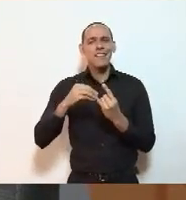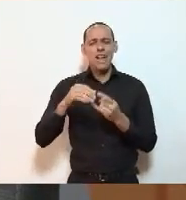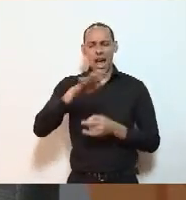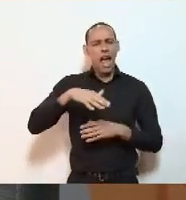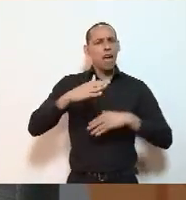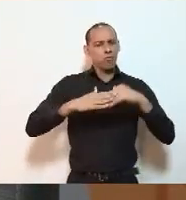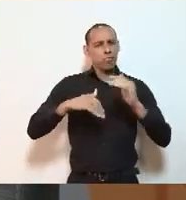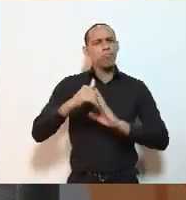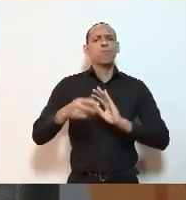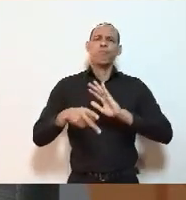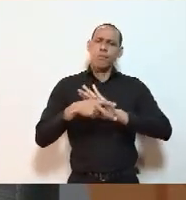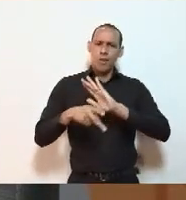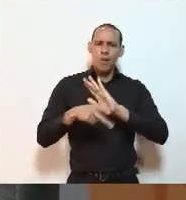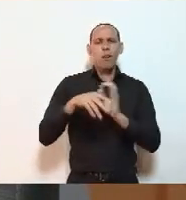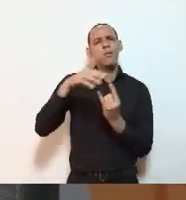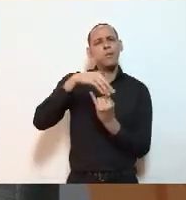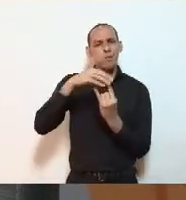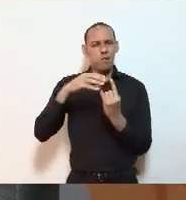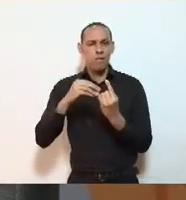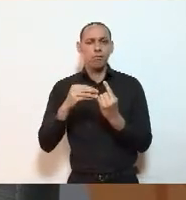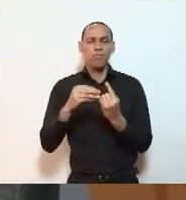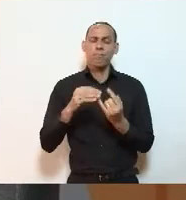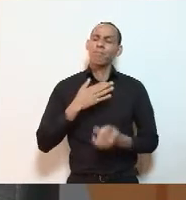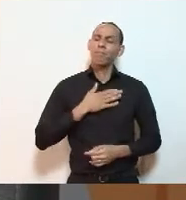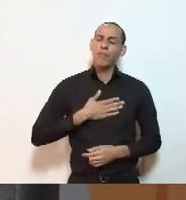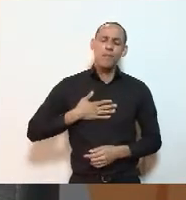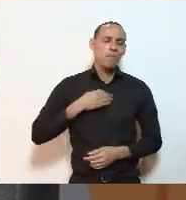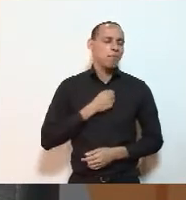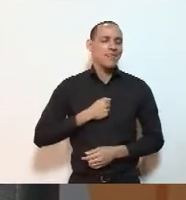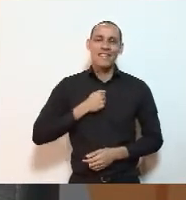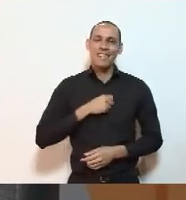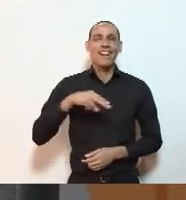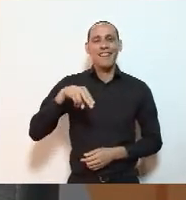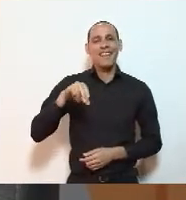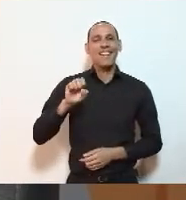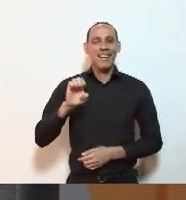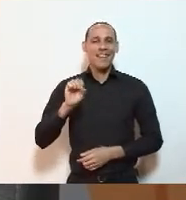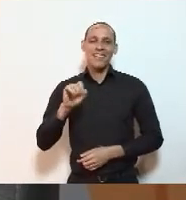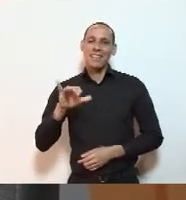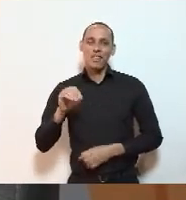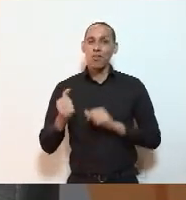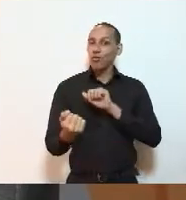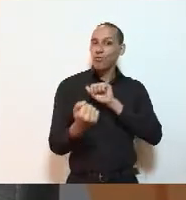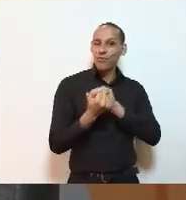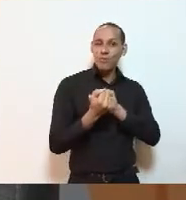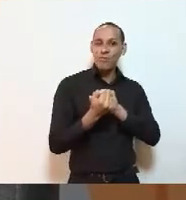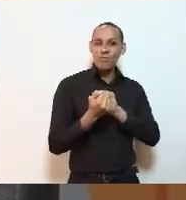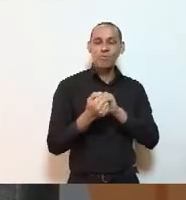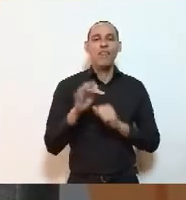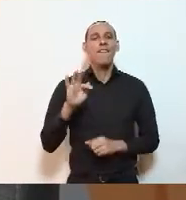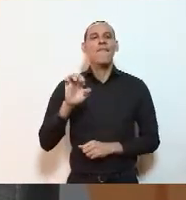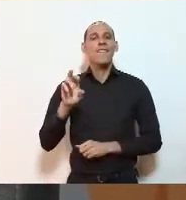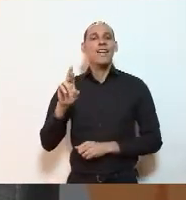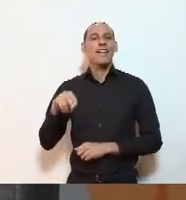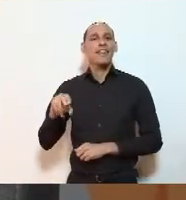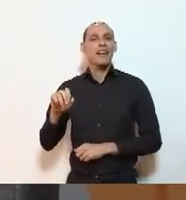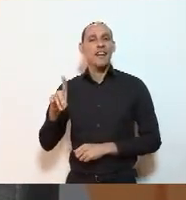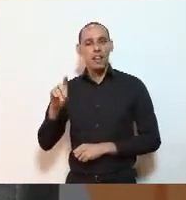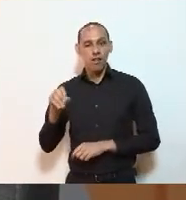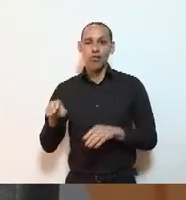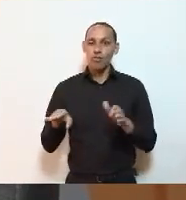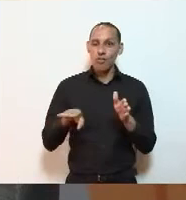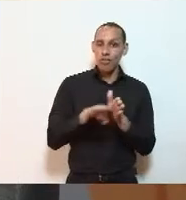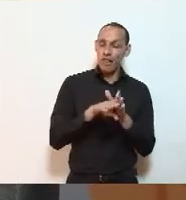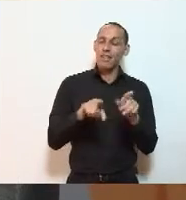várias áreas de competência da Fiocruz. É uma grande satisfação, nézio, tê-lo conosco. Daqui a pouco, o Fernando Pigatto se junta